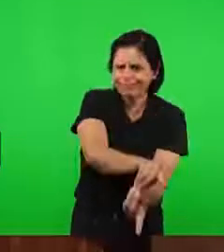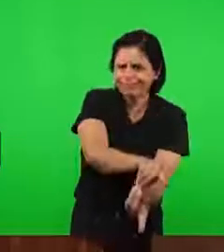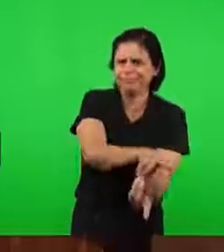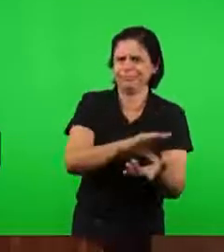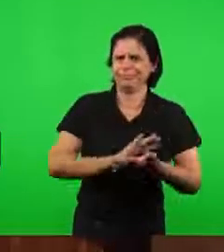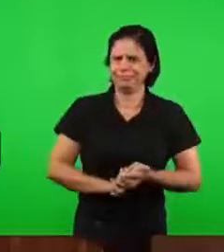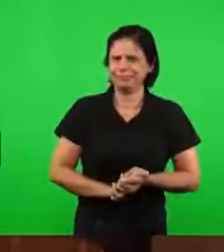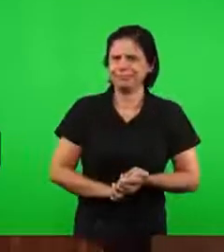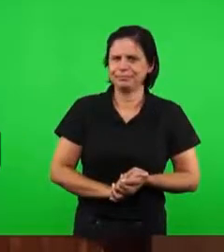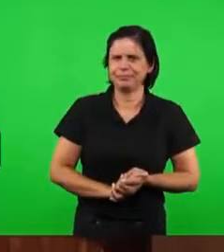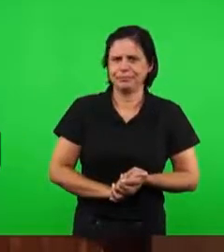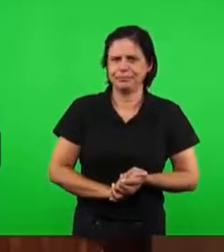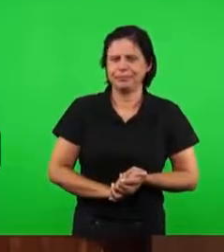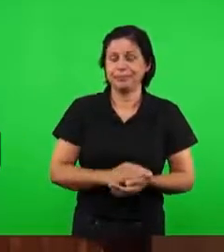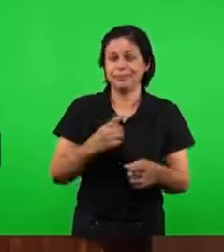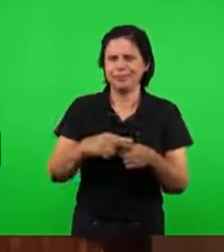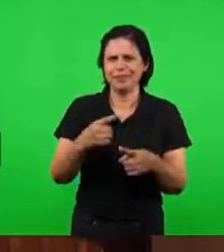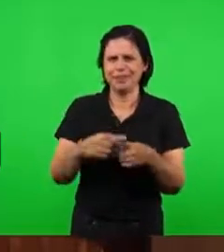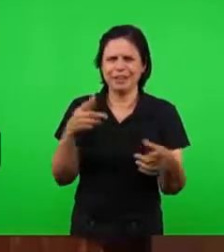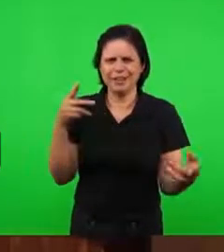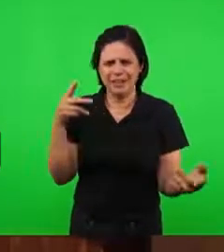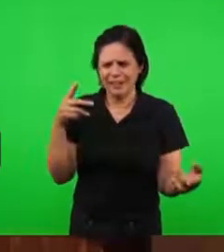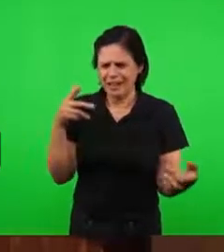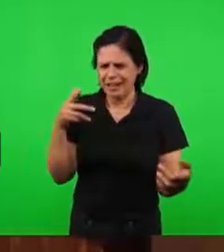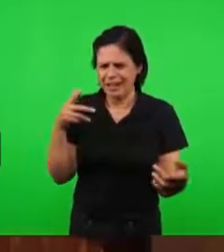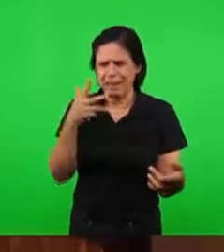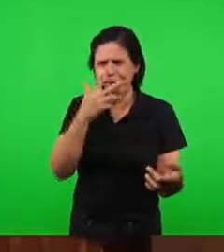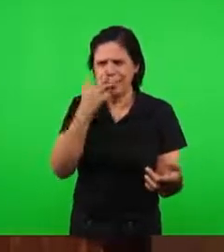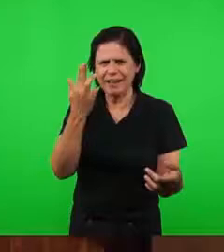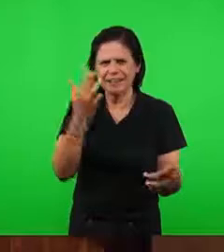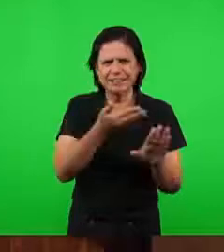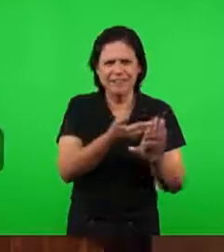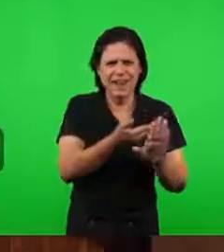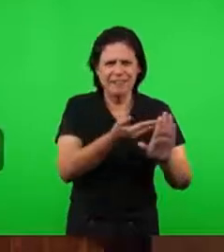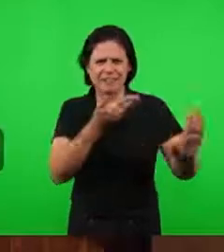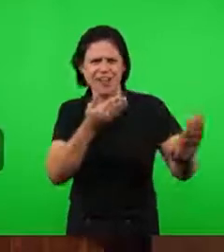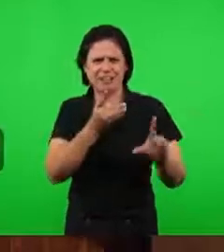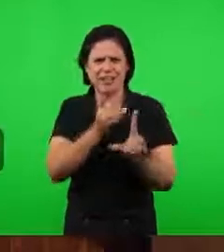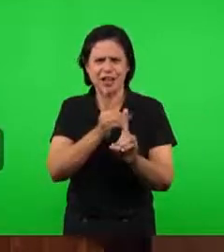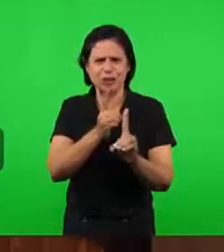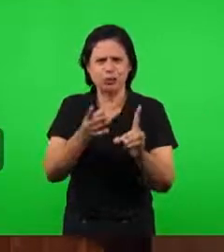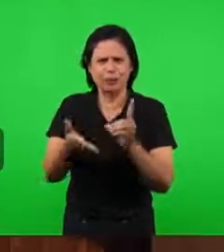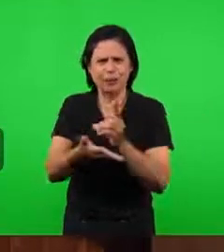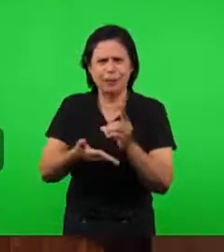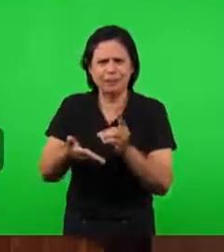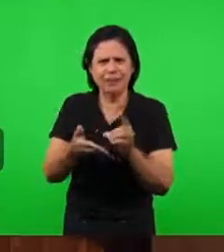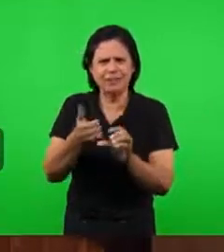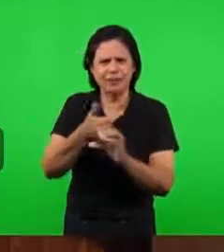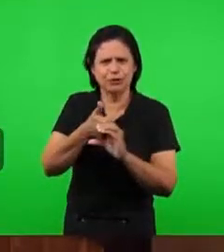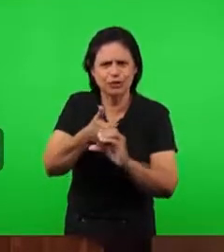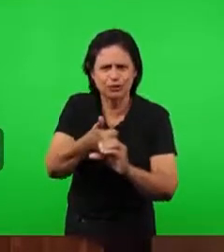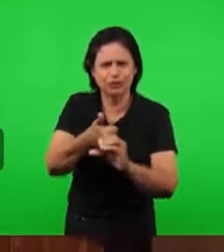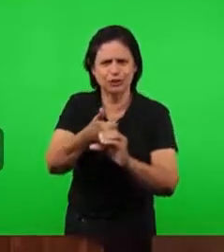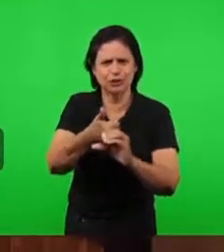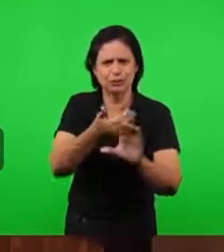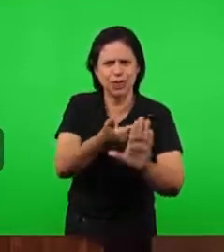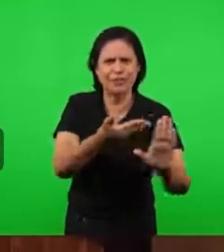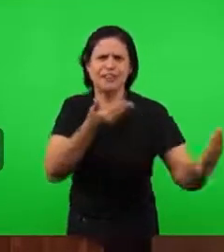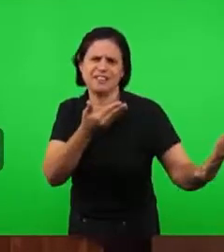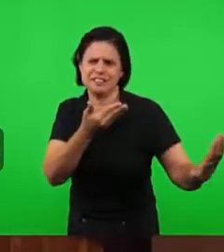afastam a doutrina básica do cristianismo. Procura, te atira ali,